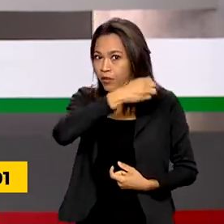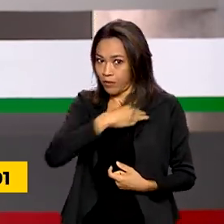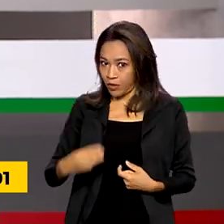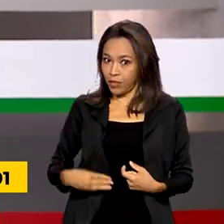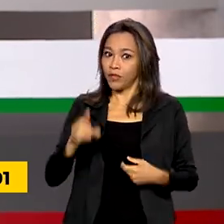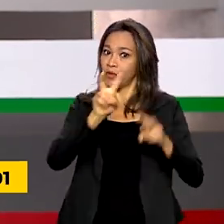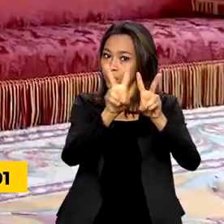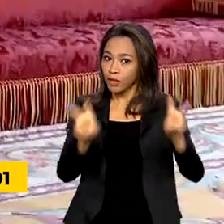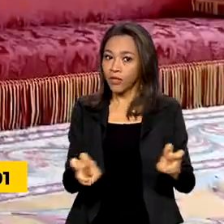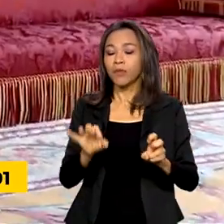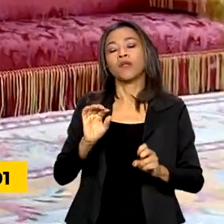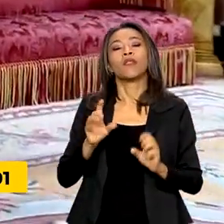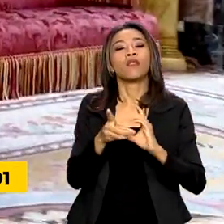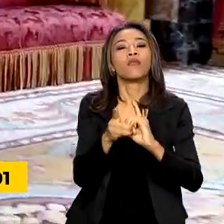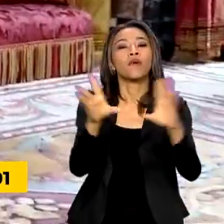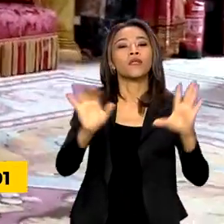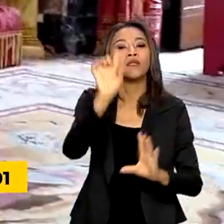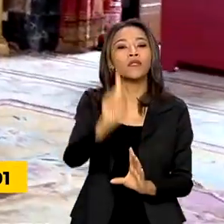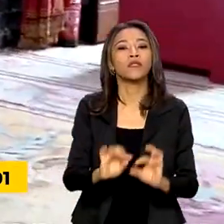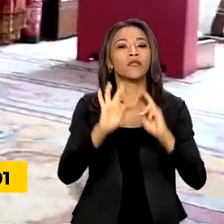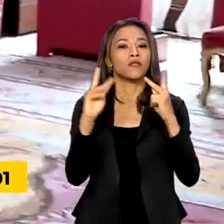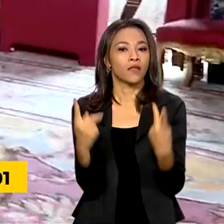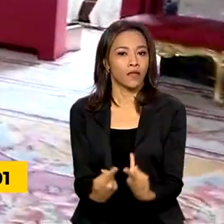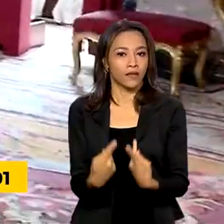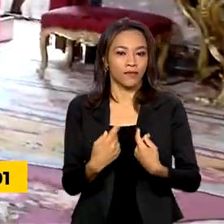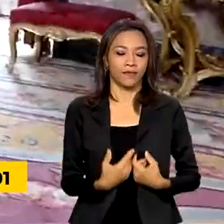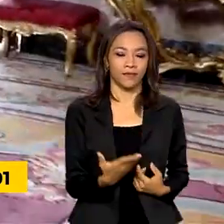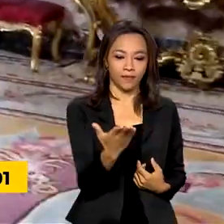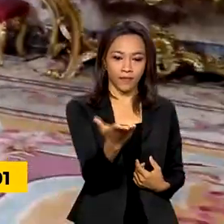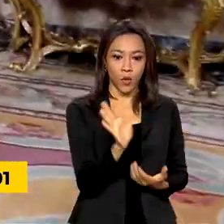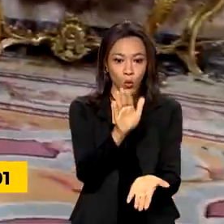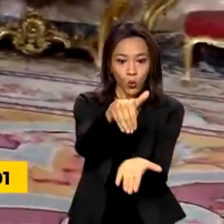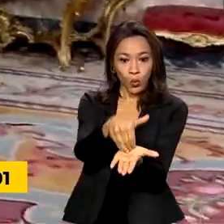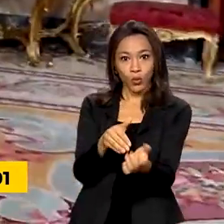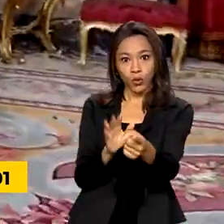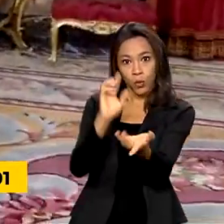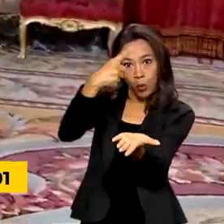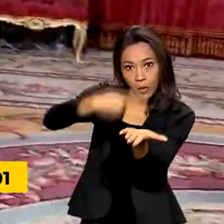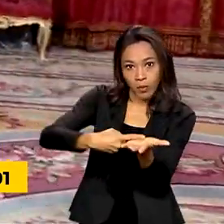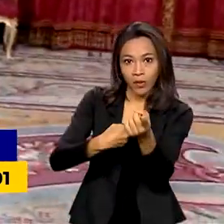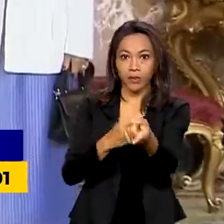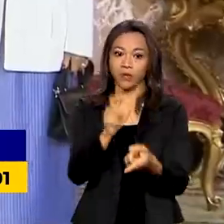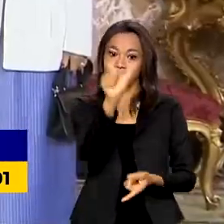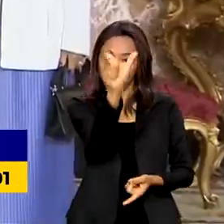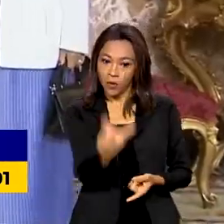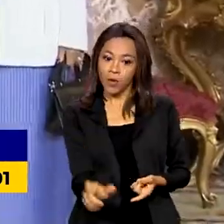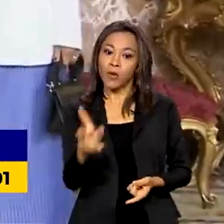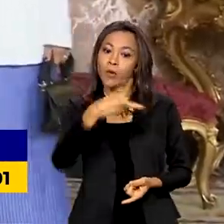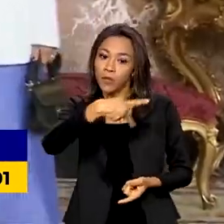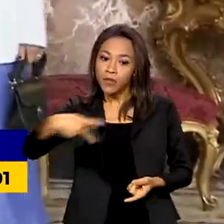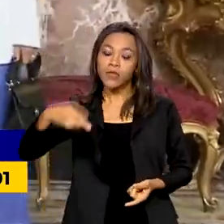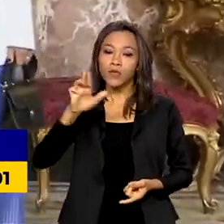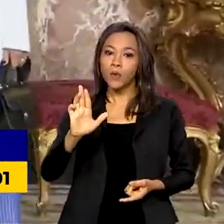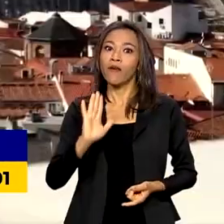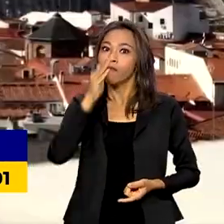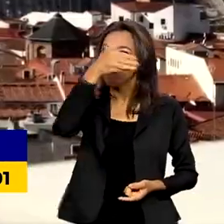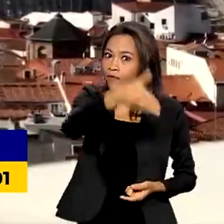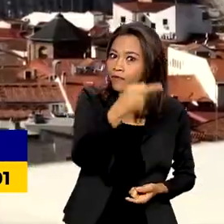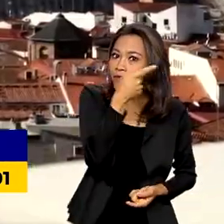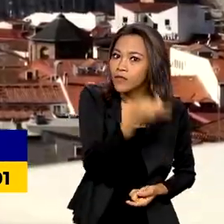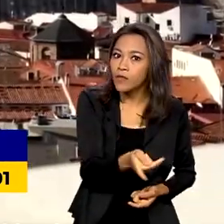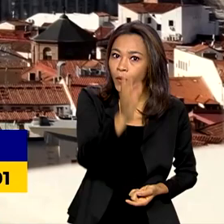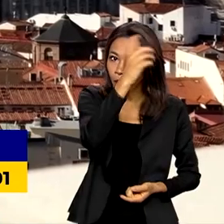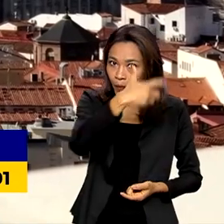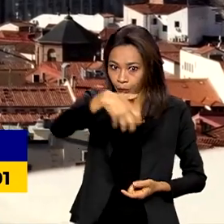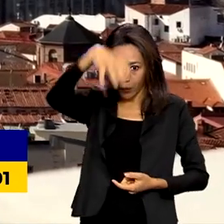direitos humanos. Em seu último compromisso em Madri, o presidente Lula visitou o rei Felipe VI no